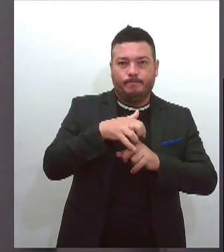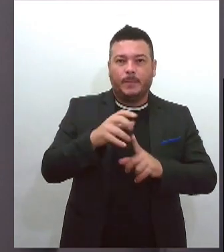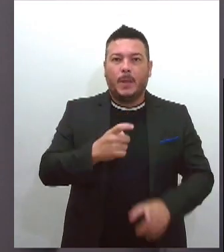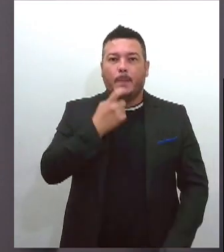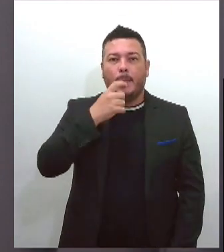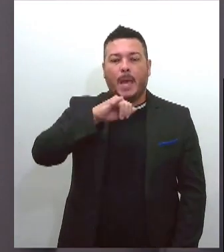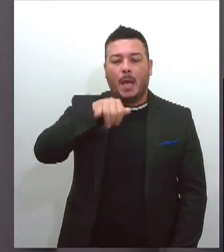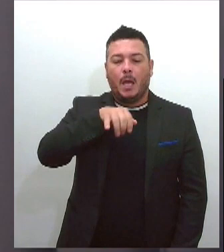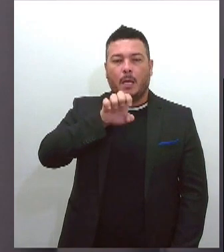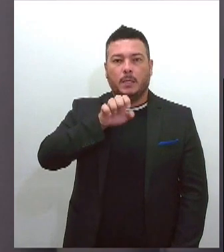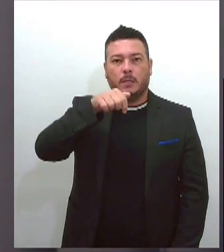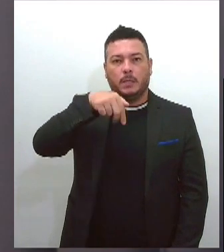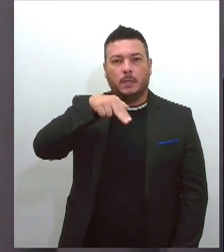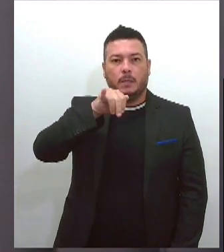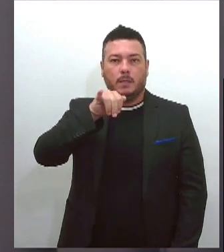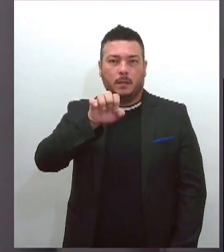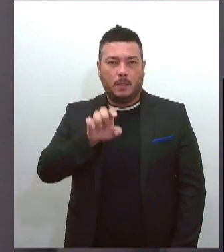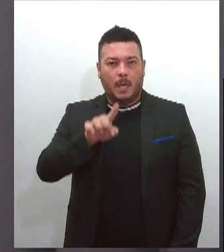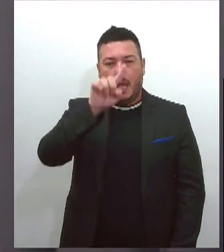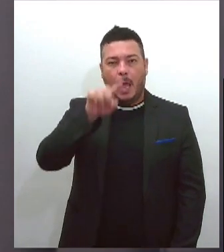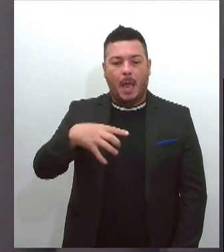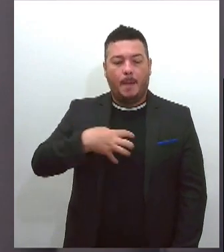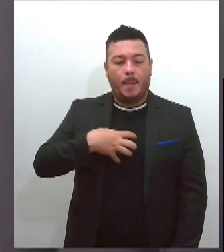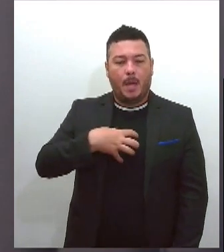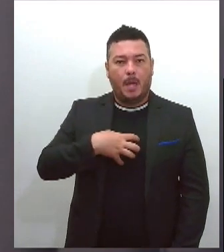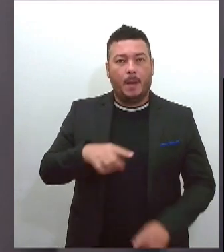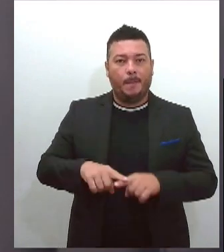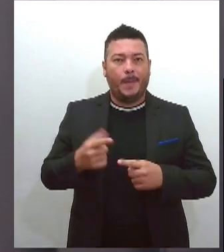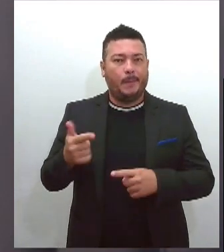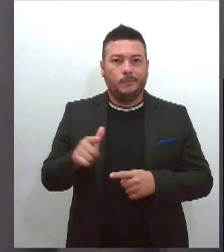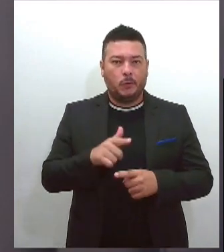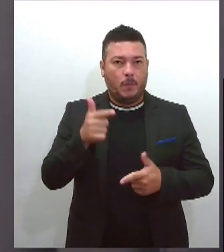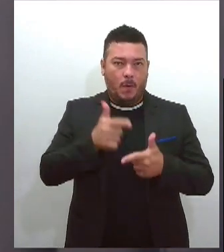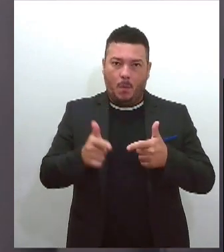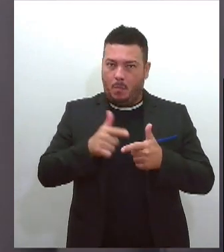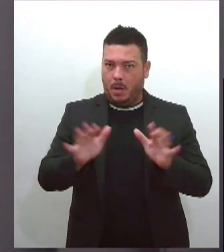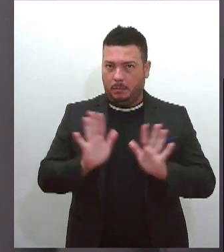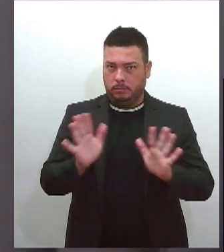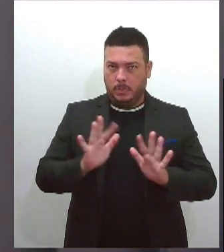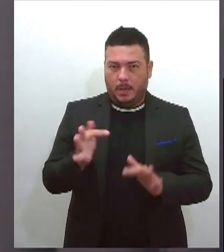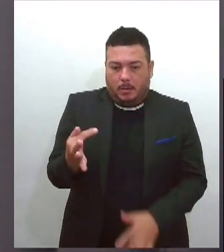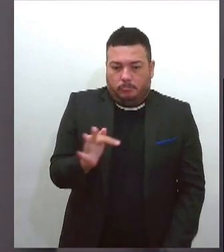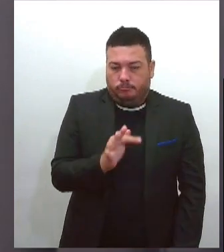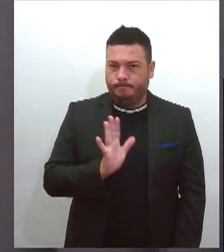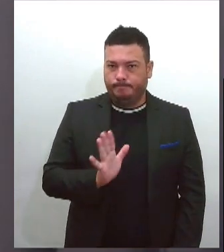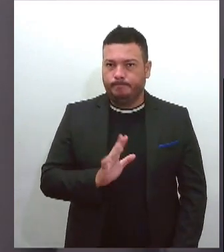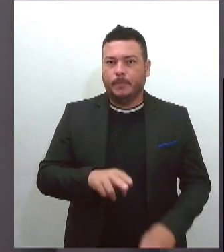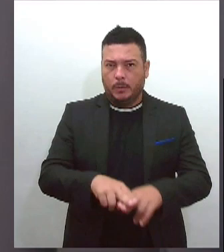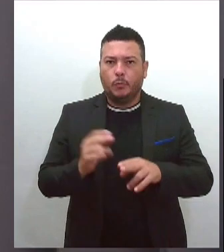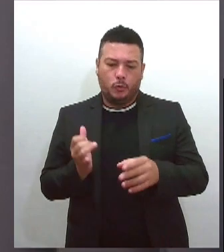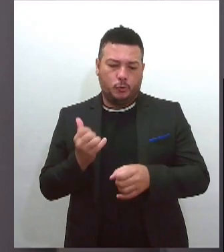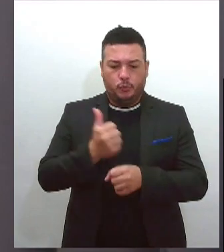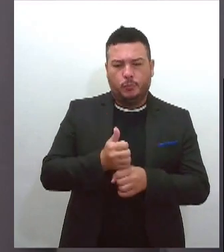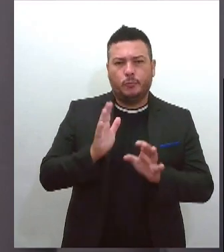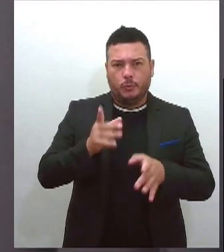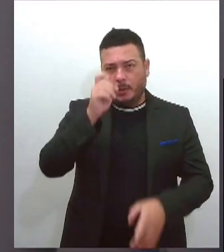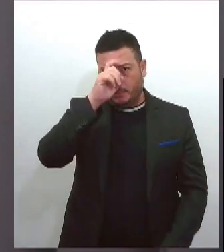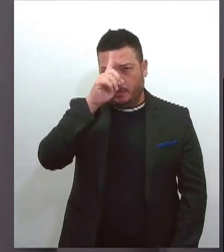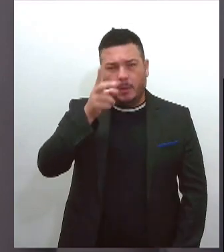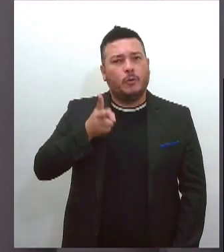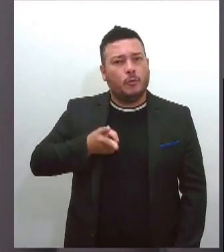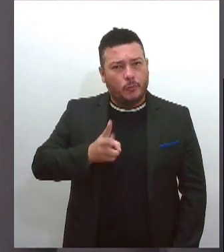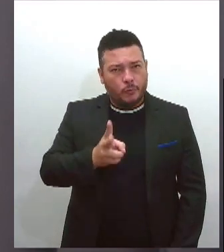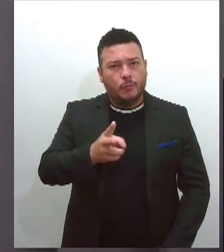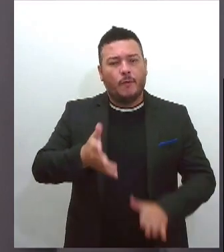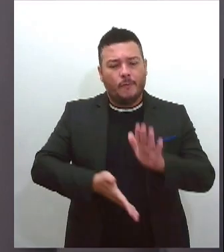estado da Bahia, e que não houve registro de feridos. A viatura acidentada já foi substituída e a equipe segue viagem e deve chegar ao